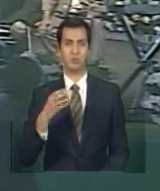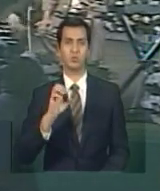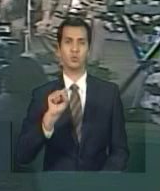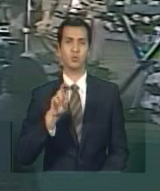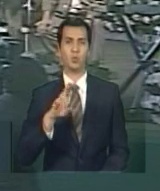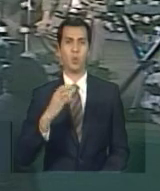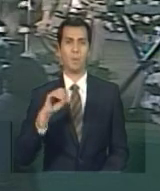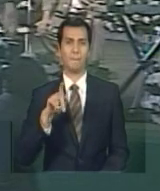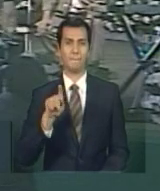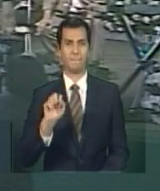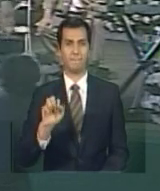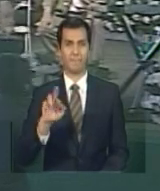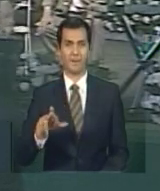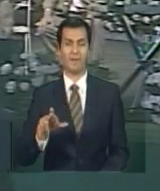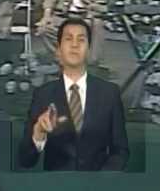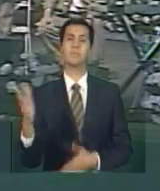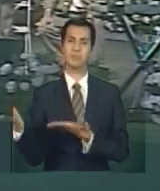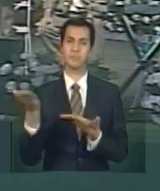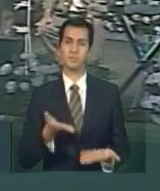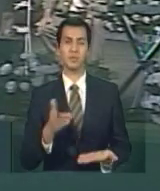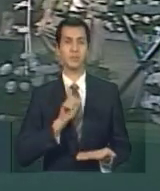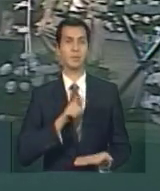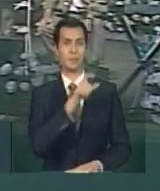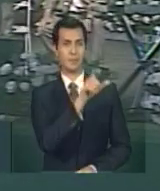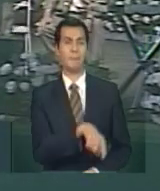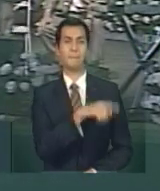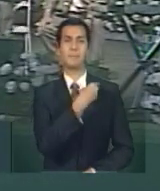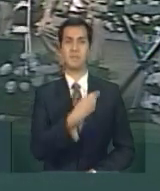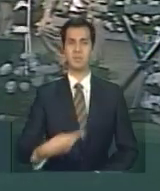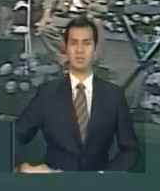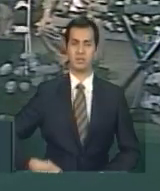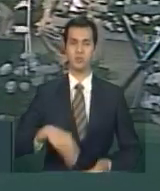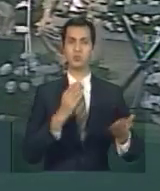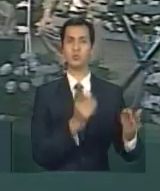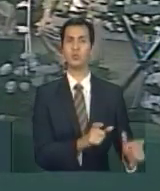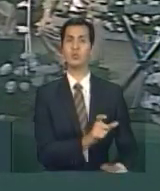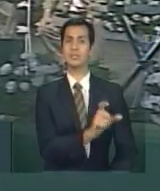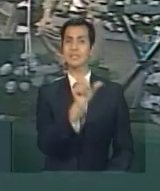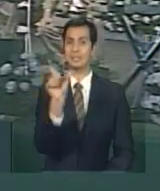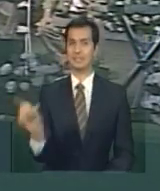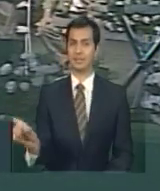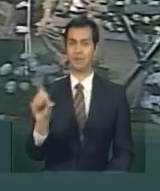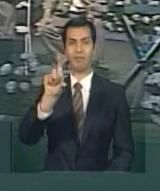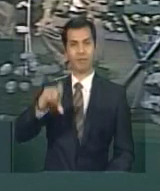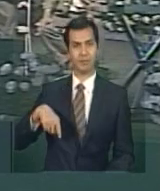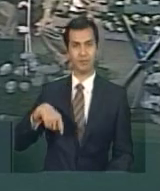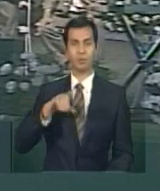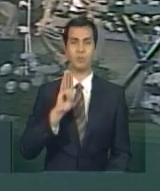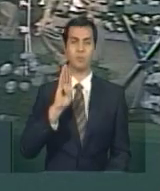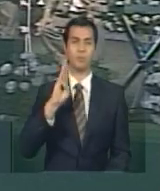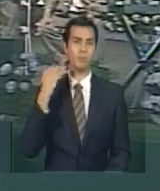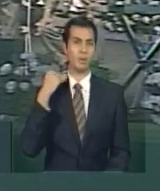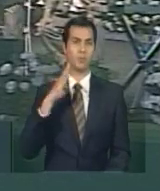receber das mãos do ministro Afonso Florencio o primeiro cartão do BNDES Banco do Brasil.